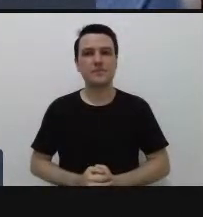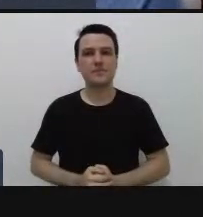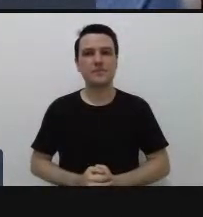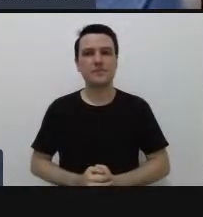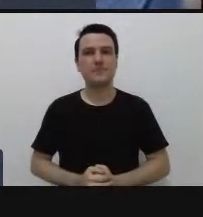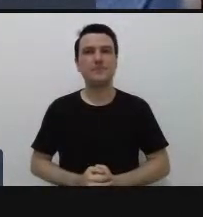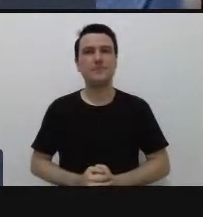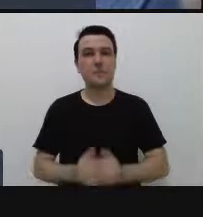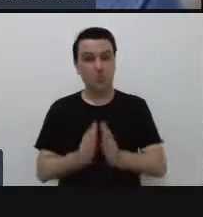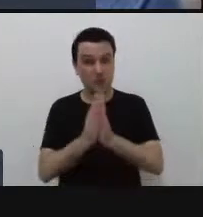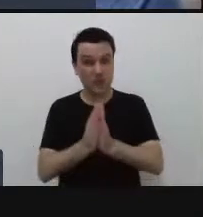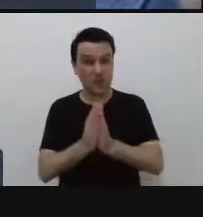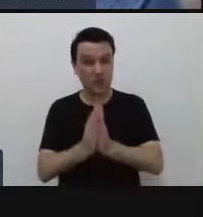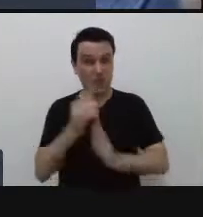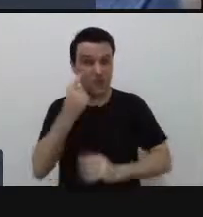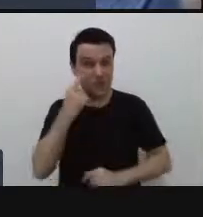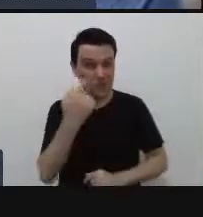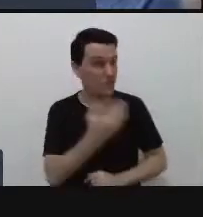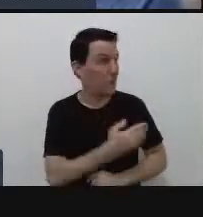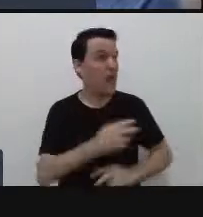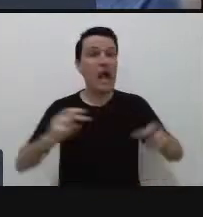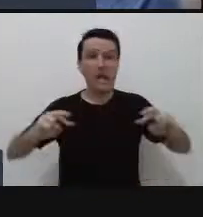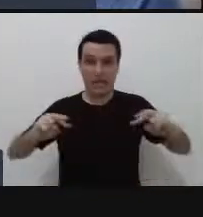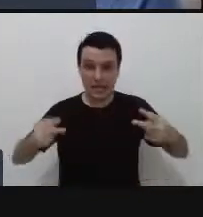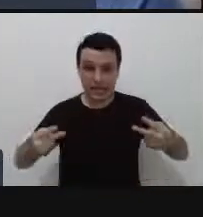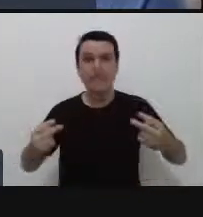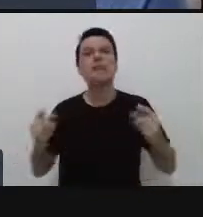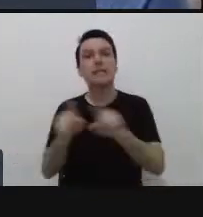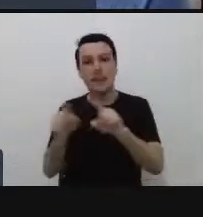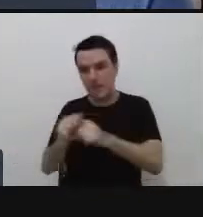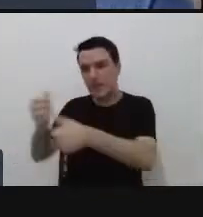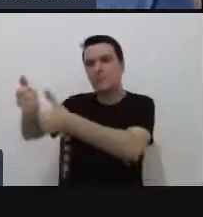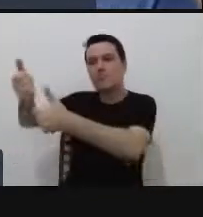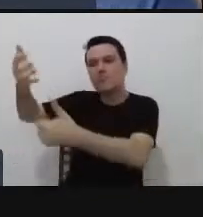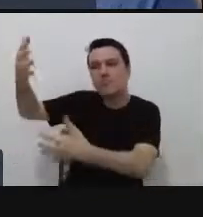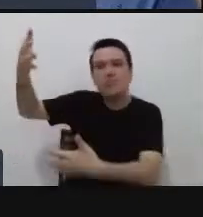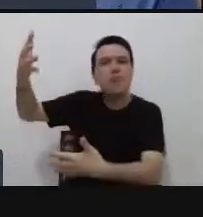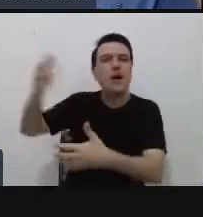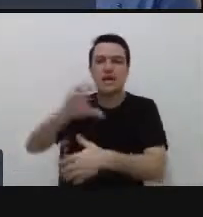então acessem tá o link também está compartilhado aí no chat